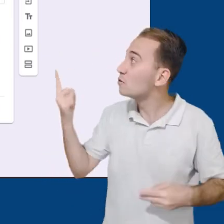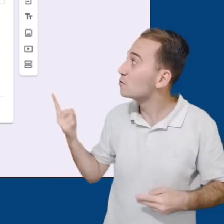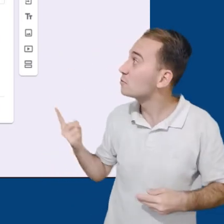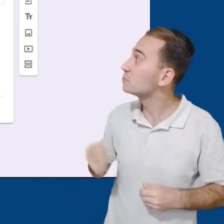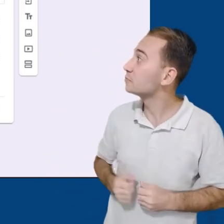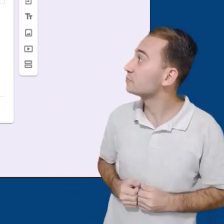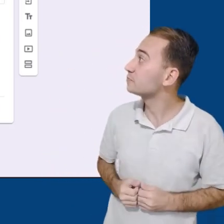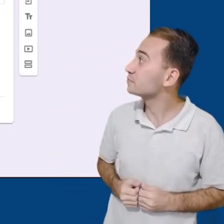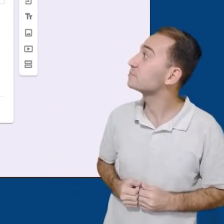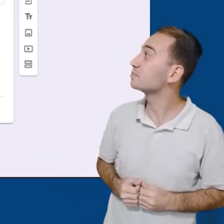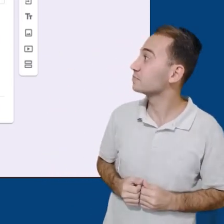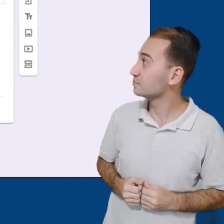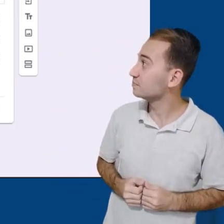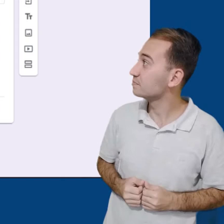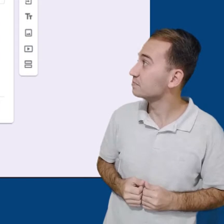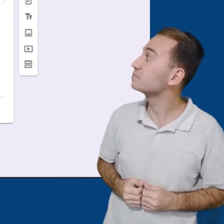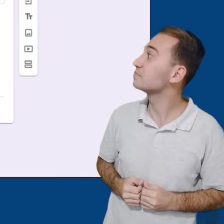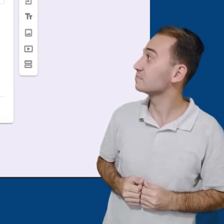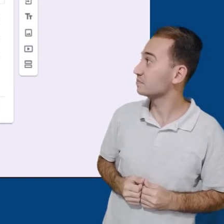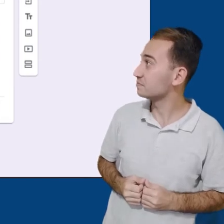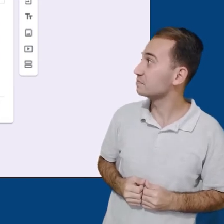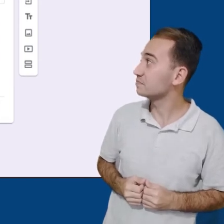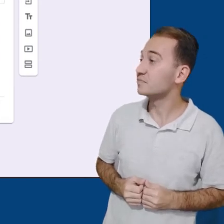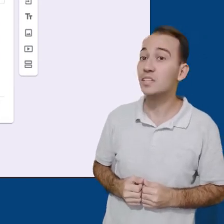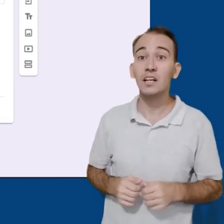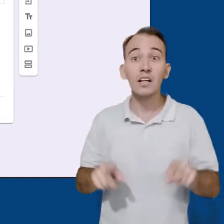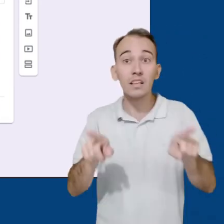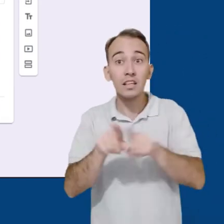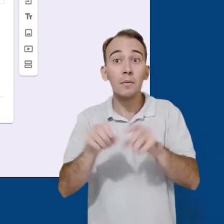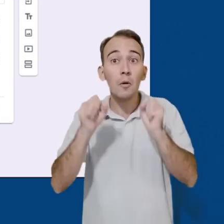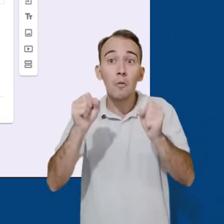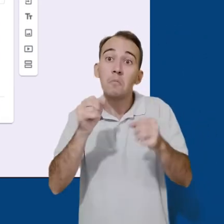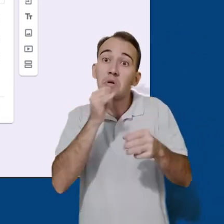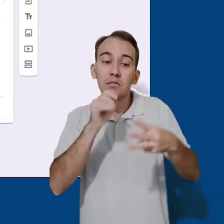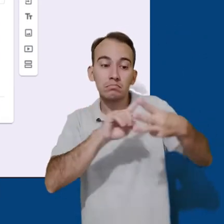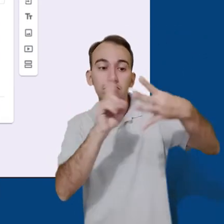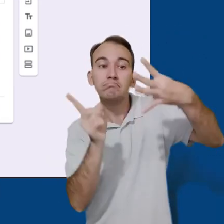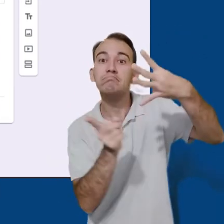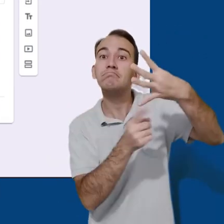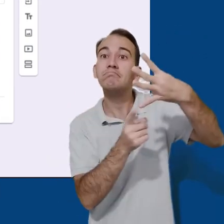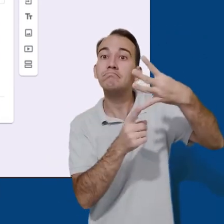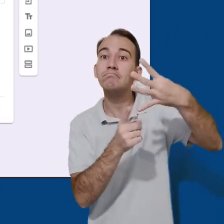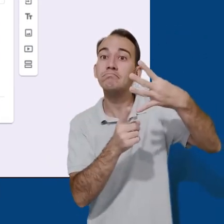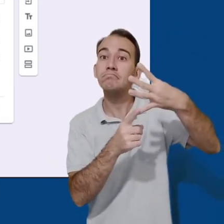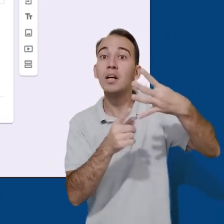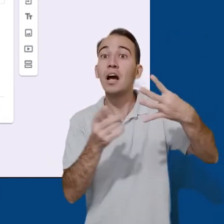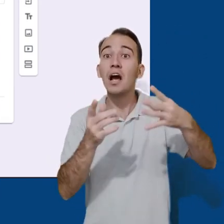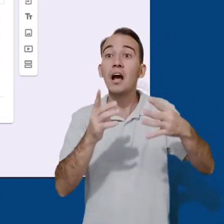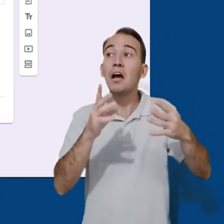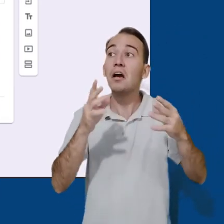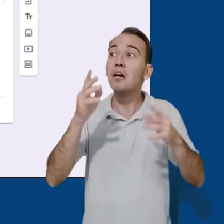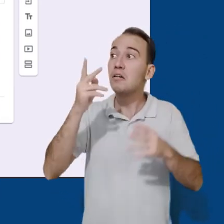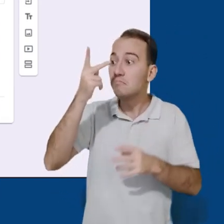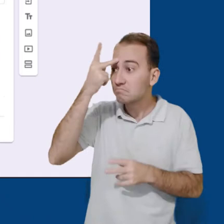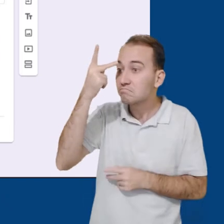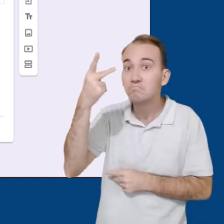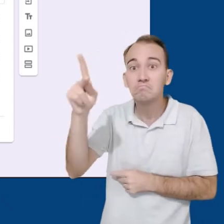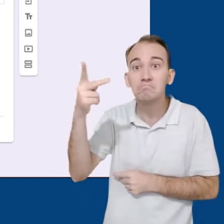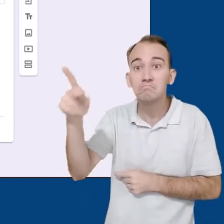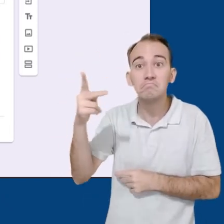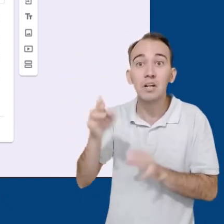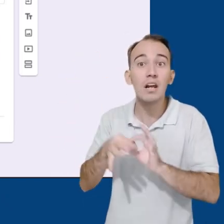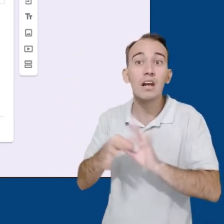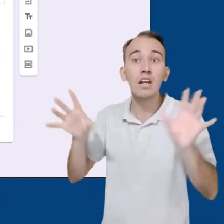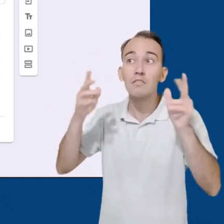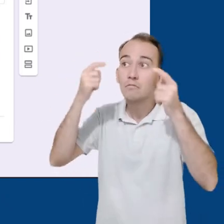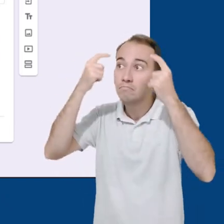surgindo. Caso queira oferecer a possibilidade do participante inserir uma outra resposta além de suas alternativas, habilite